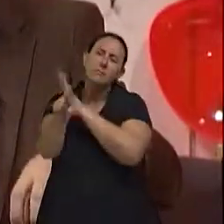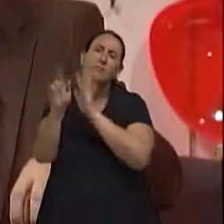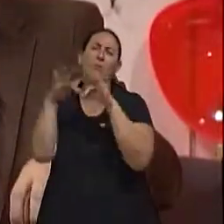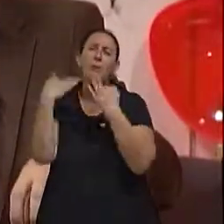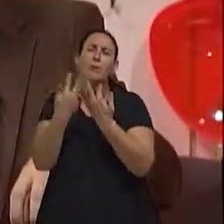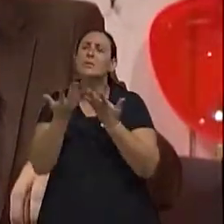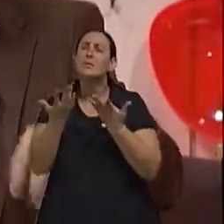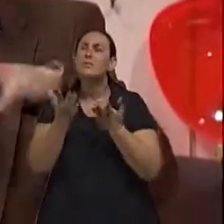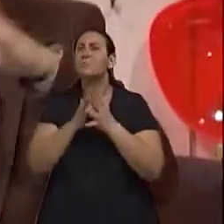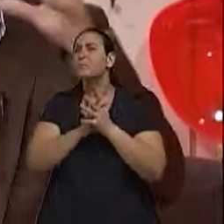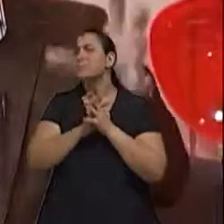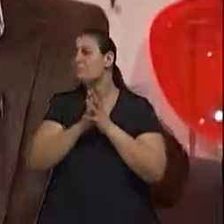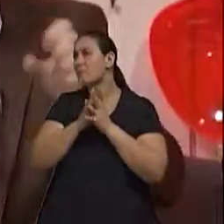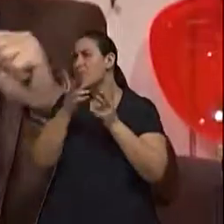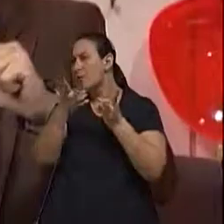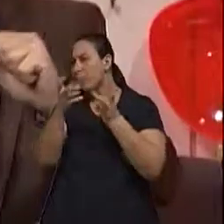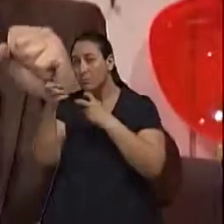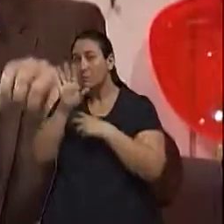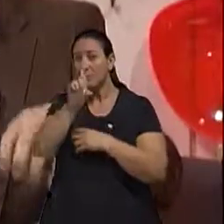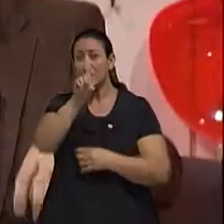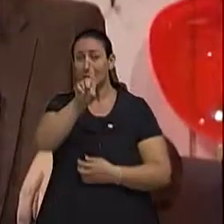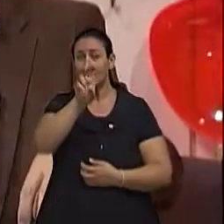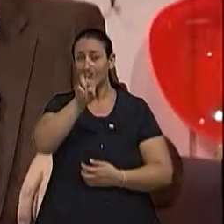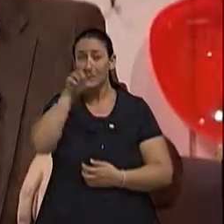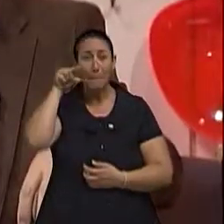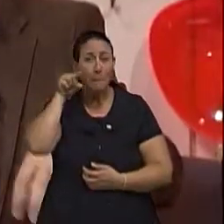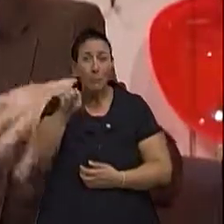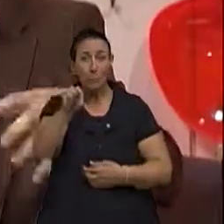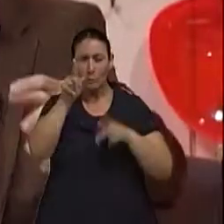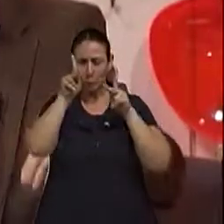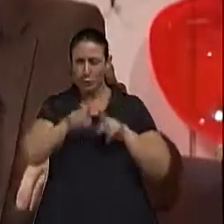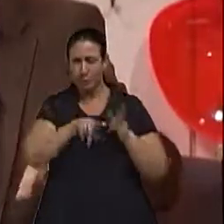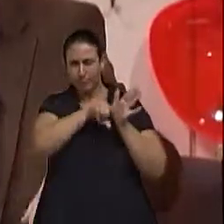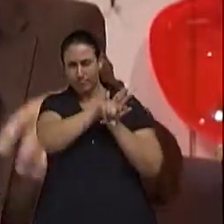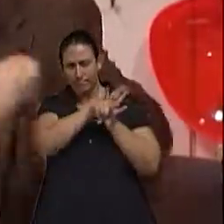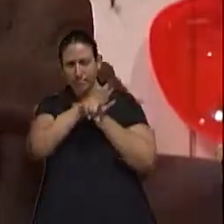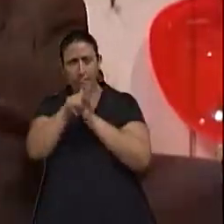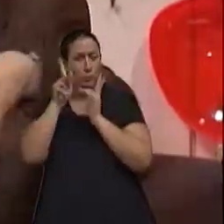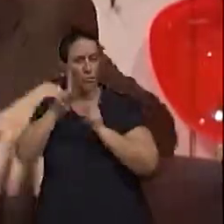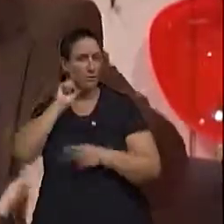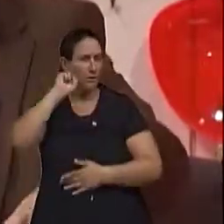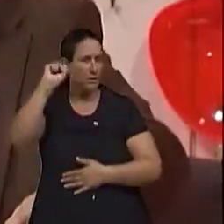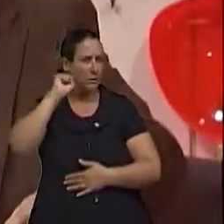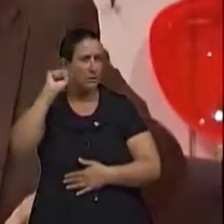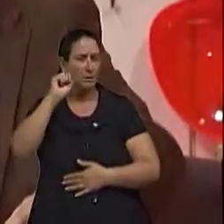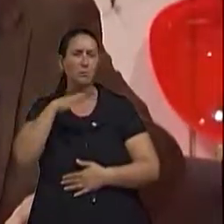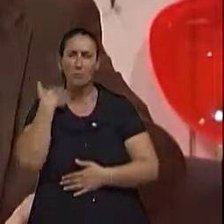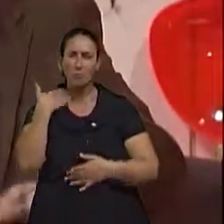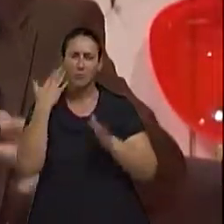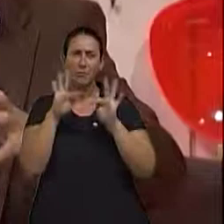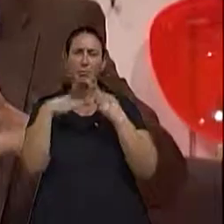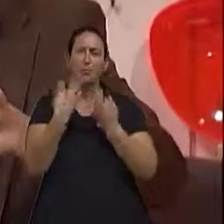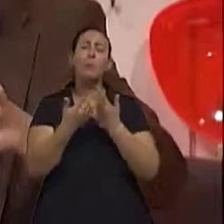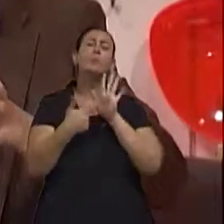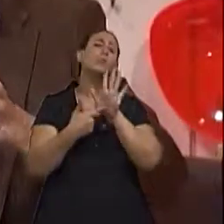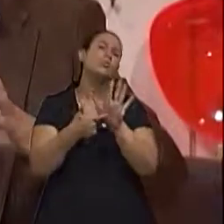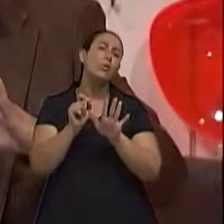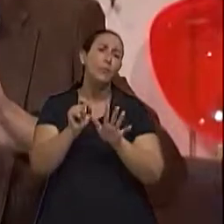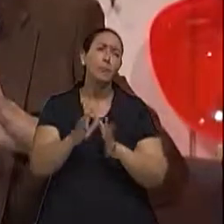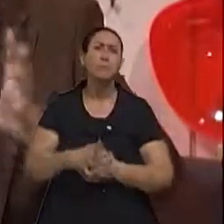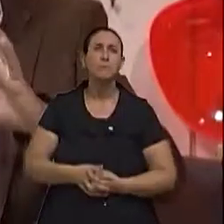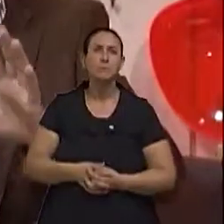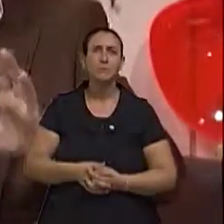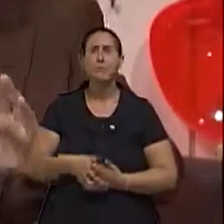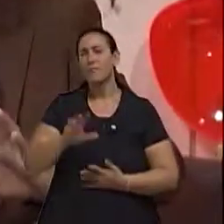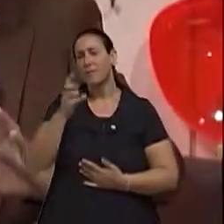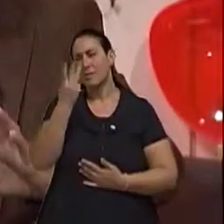viu que de 15 mil pessoas de mortes por suicídio, esses familiares mostraram que em